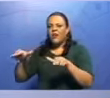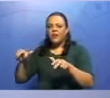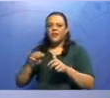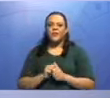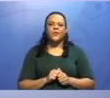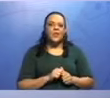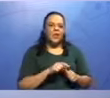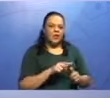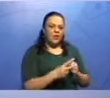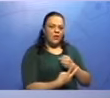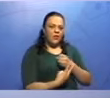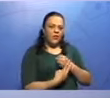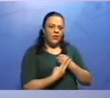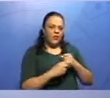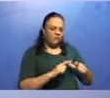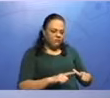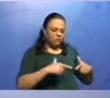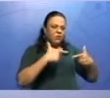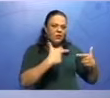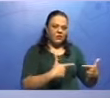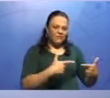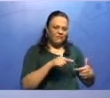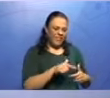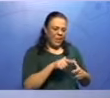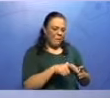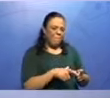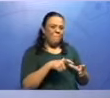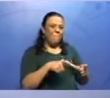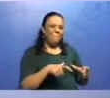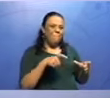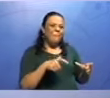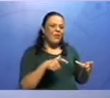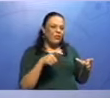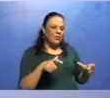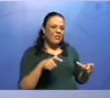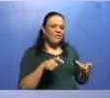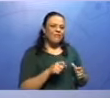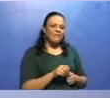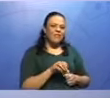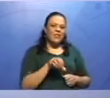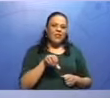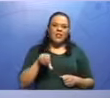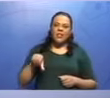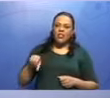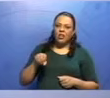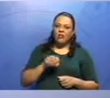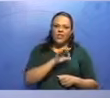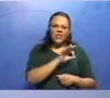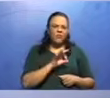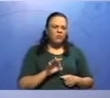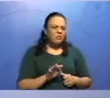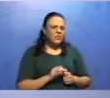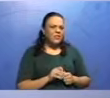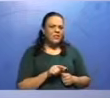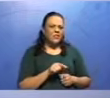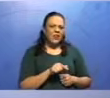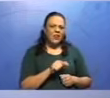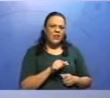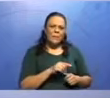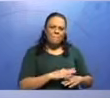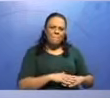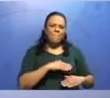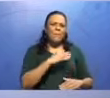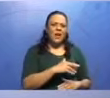Então, vamos dizer assim, chutando, 90% dos verbos da língua são de ação. Então, o que predomina na língua são mais predicados verbais do que